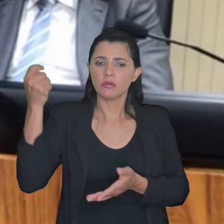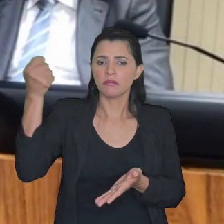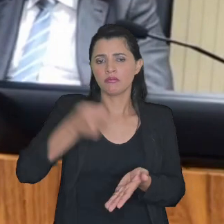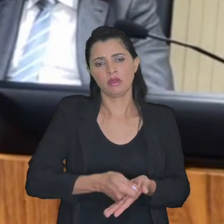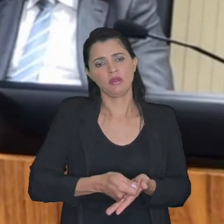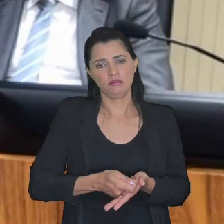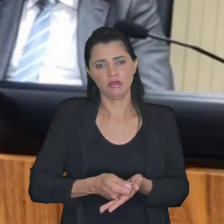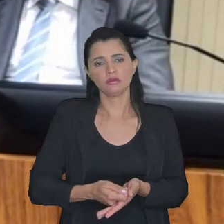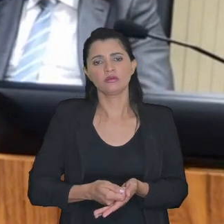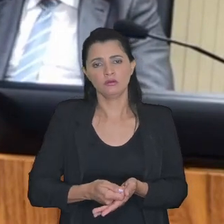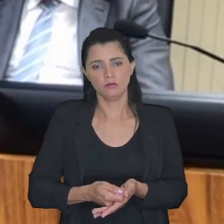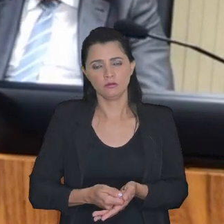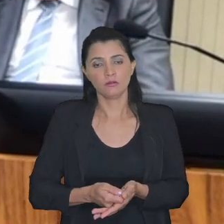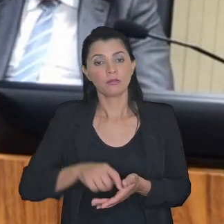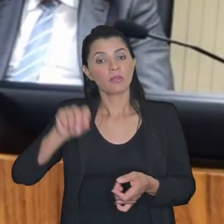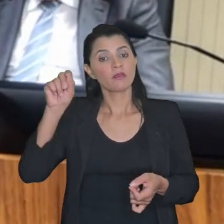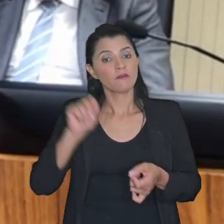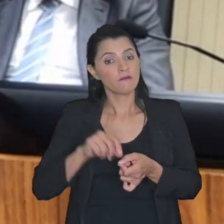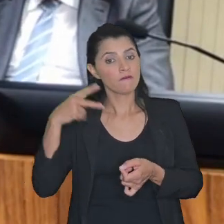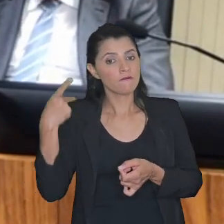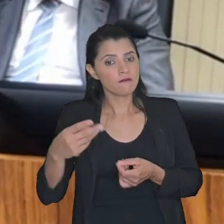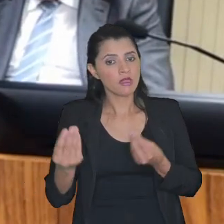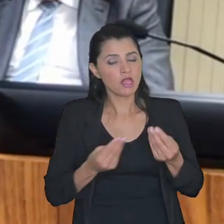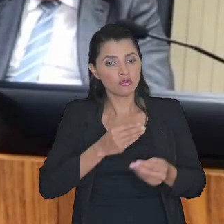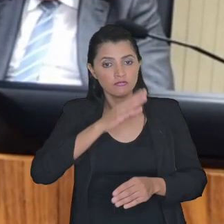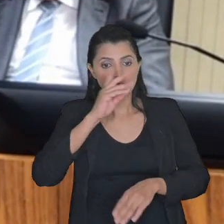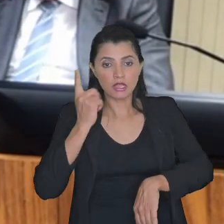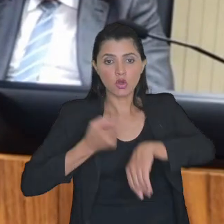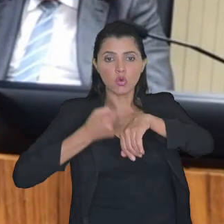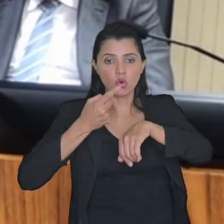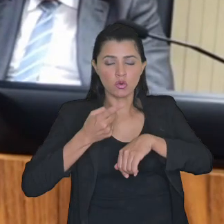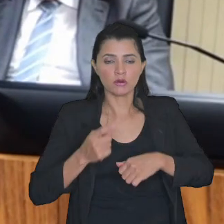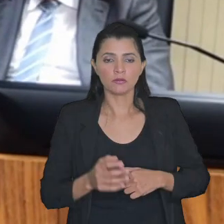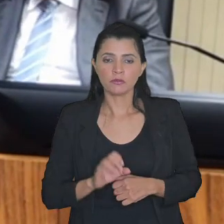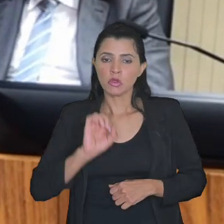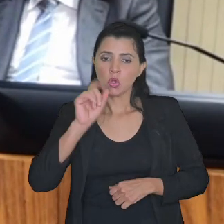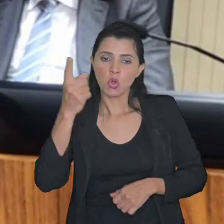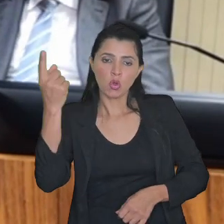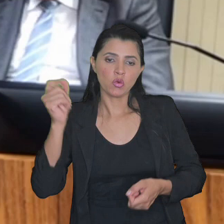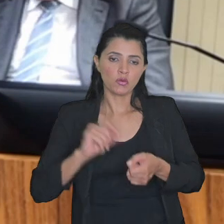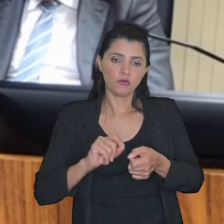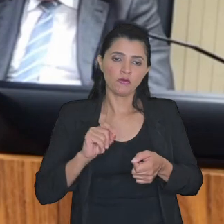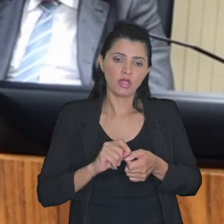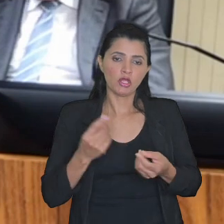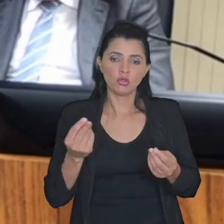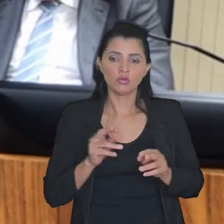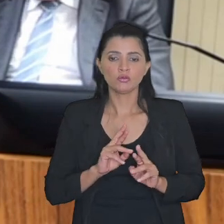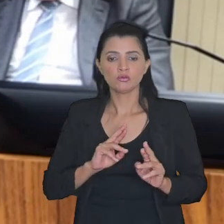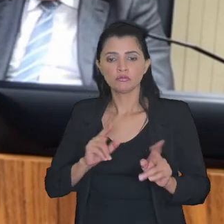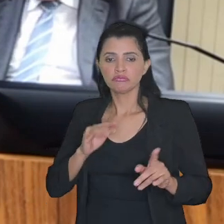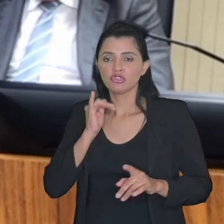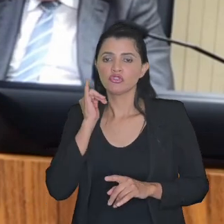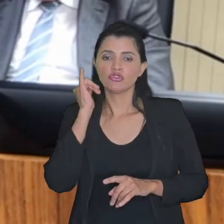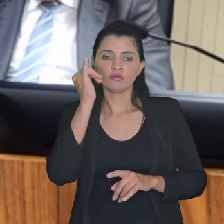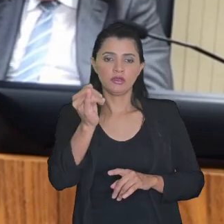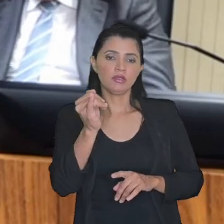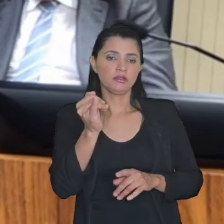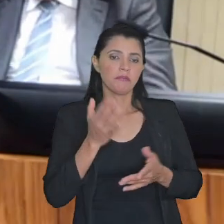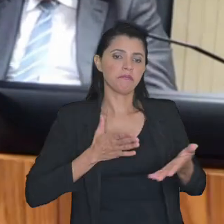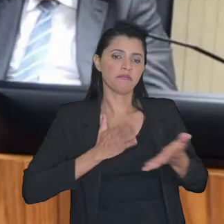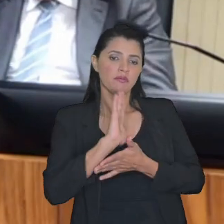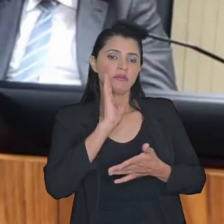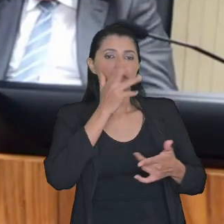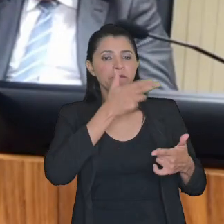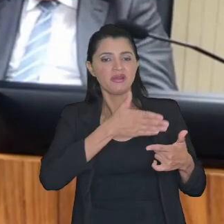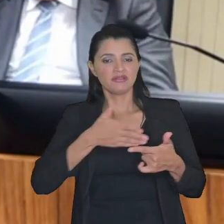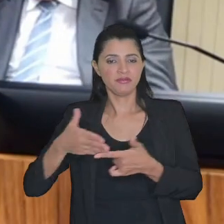é o pagamento feito de forma imediata ou feita de forma diferida via